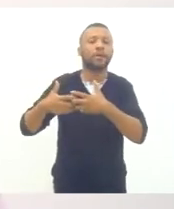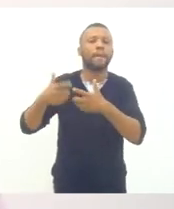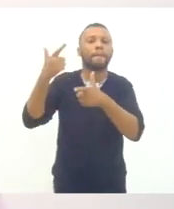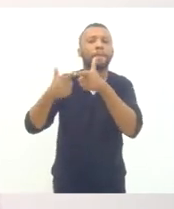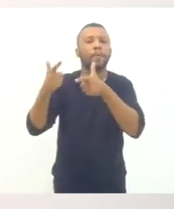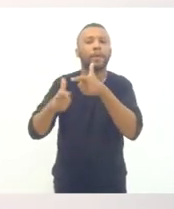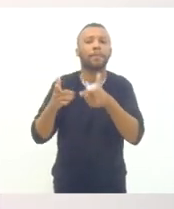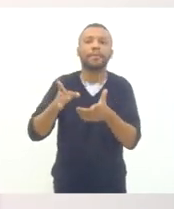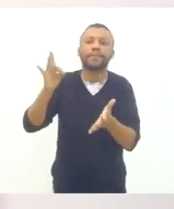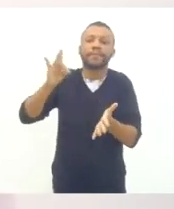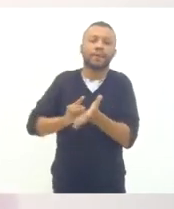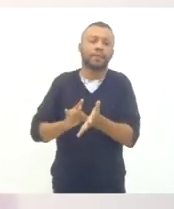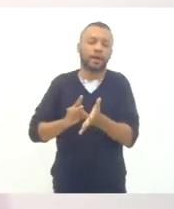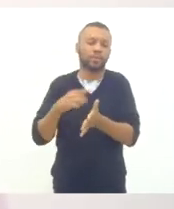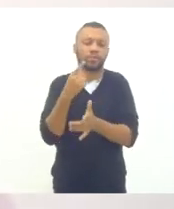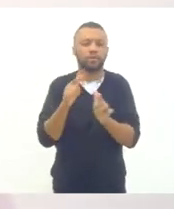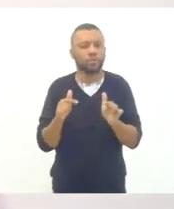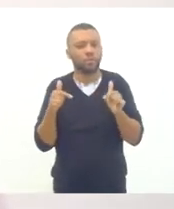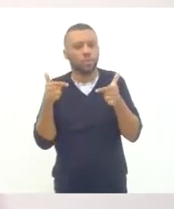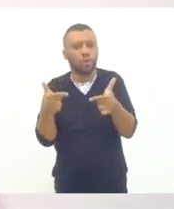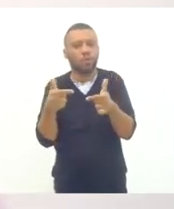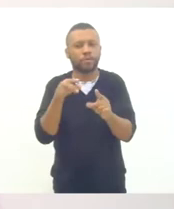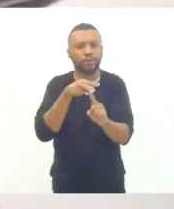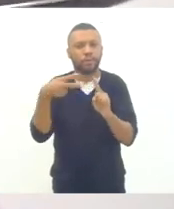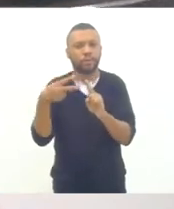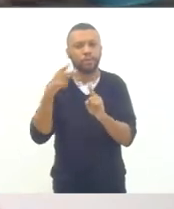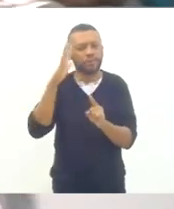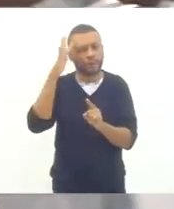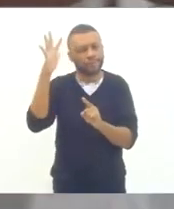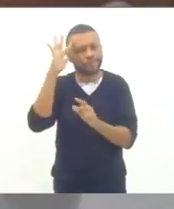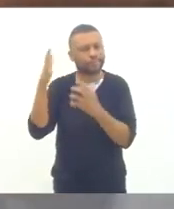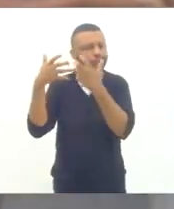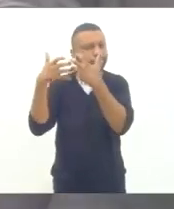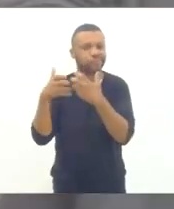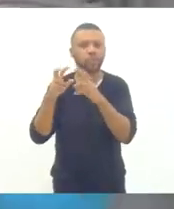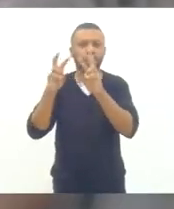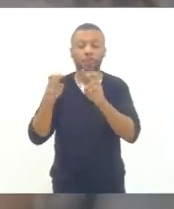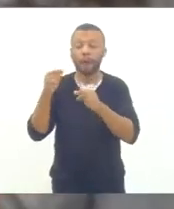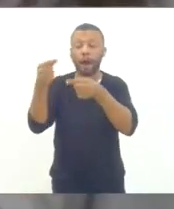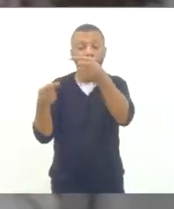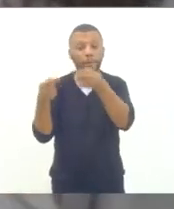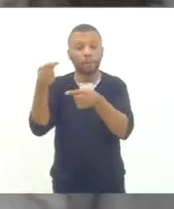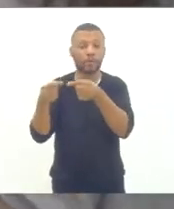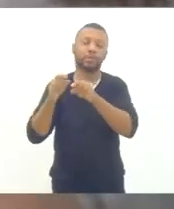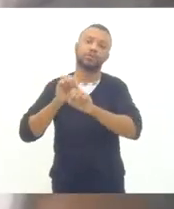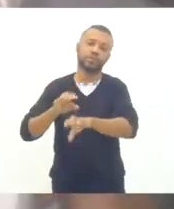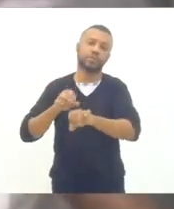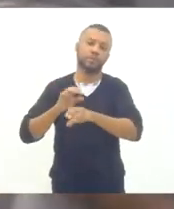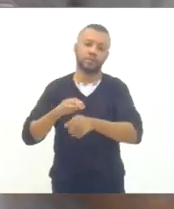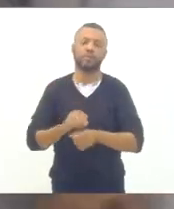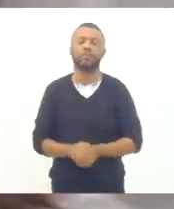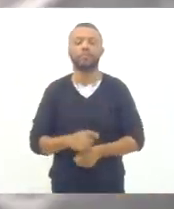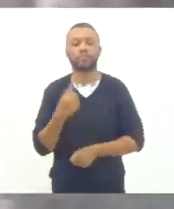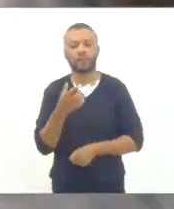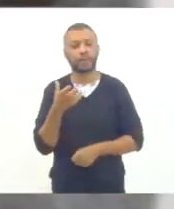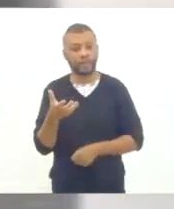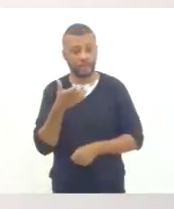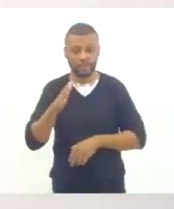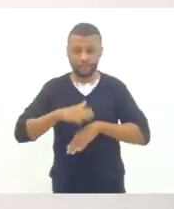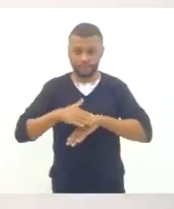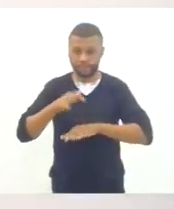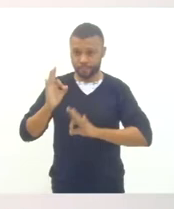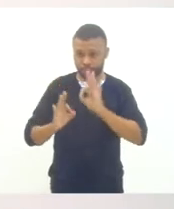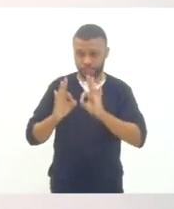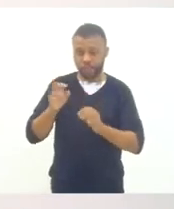tem que enfrentar do ponto de vista dos nossos horizontes das políticas de educação. A gente quer fazer com que o plano estadual de educação